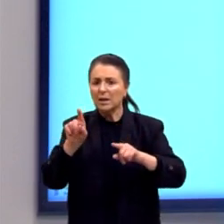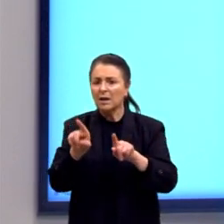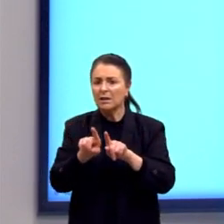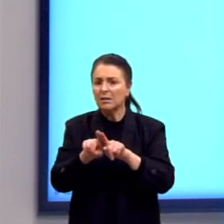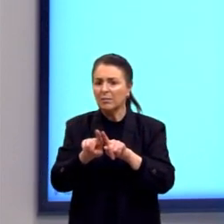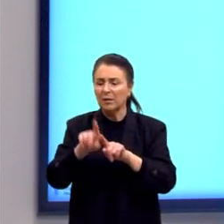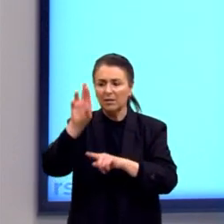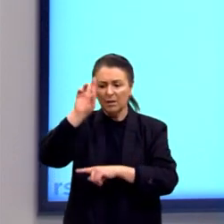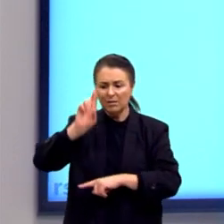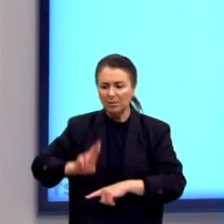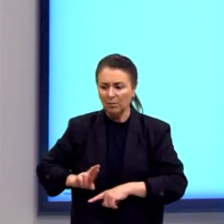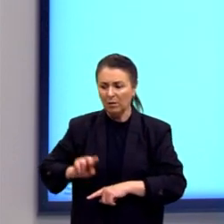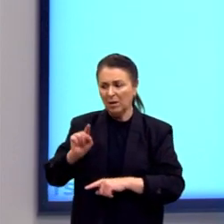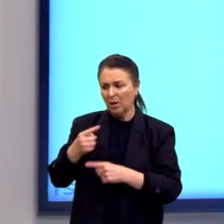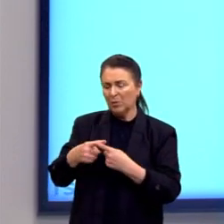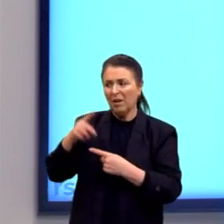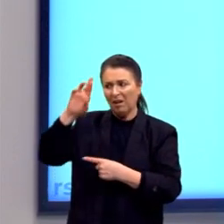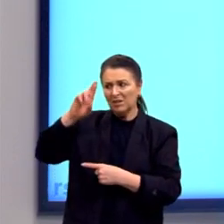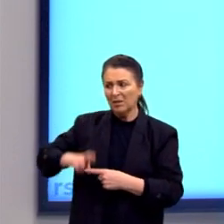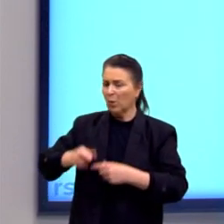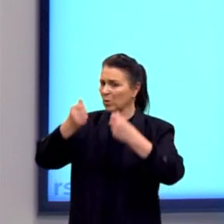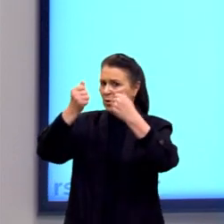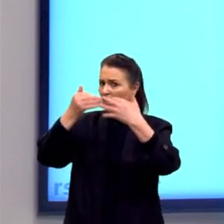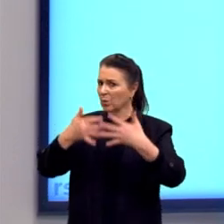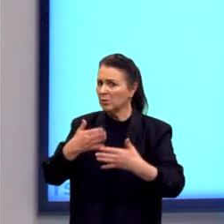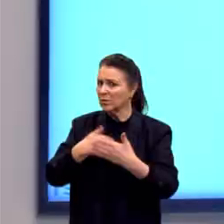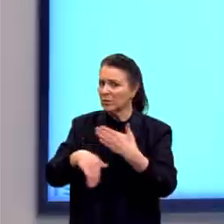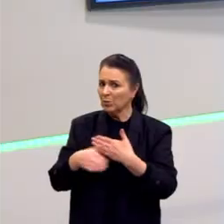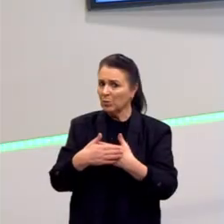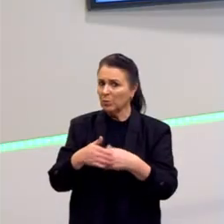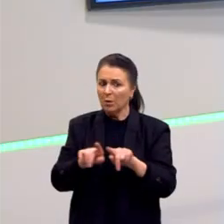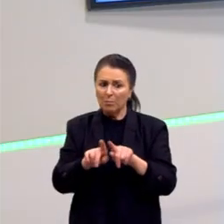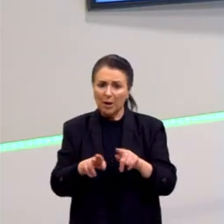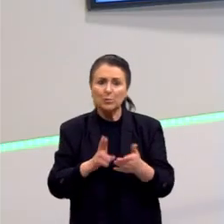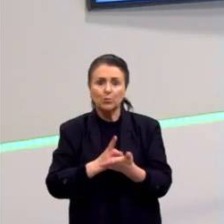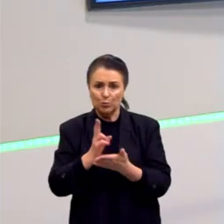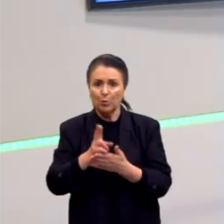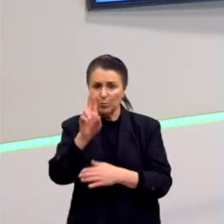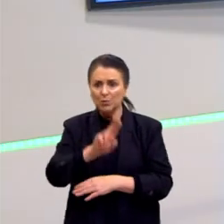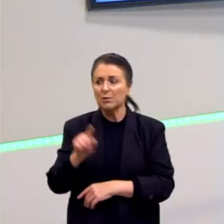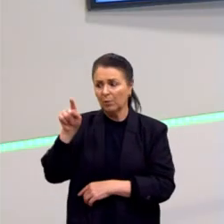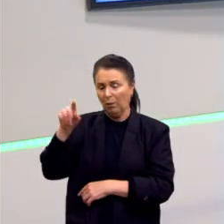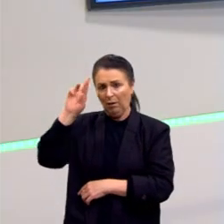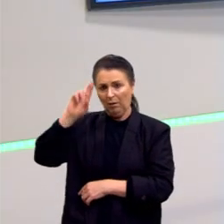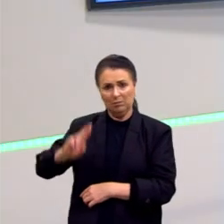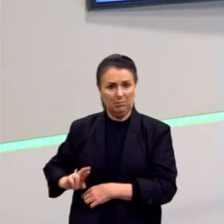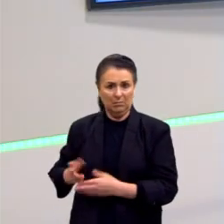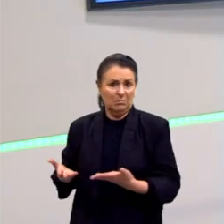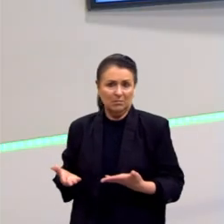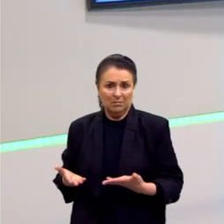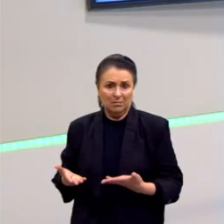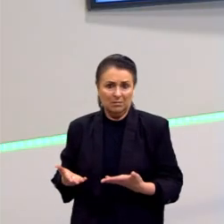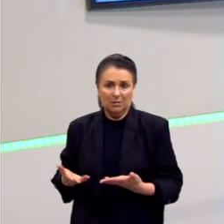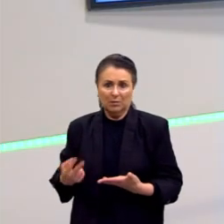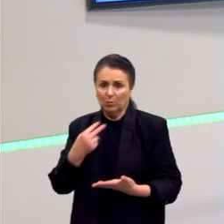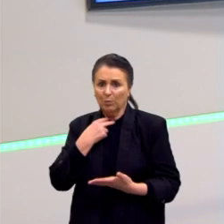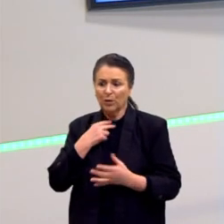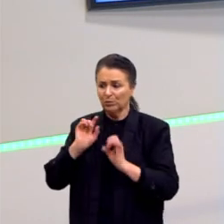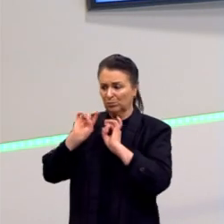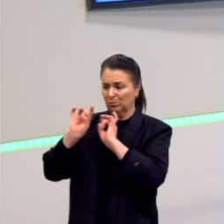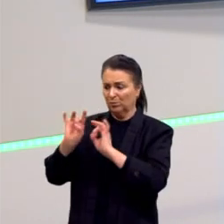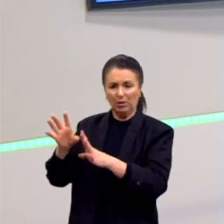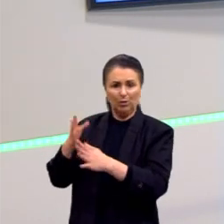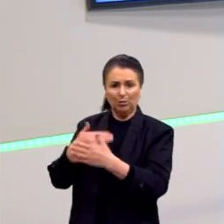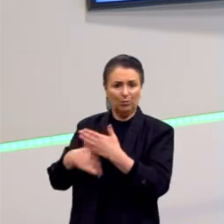razão não trouxe tudo aquilo que nós esperávamos. Mas nós continuamos usando a razão. Nós não podemos jogar a criança com a água do